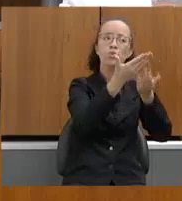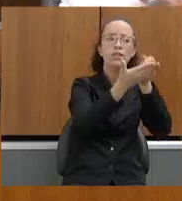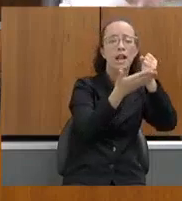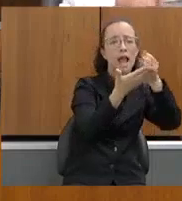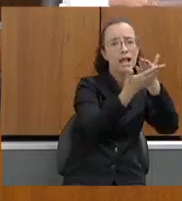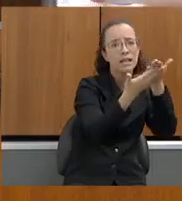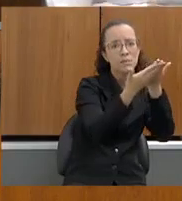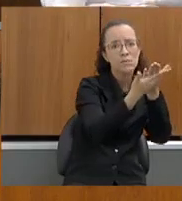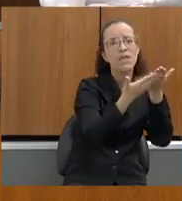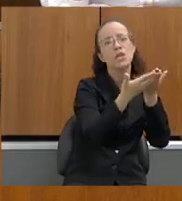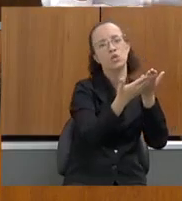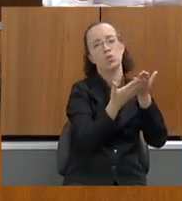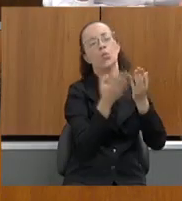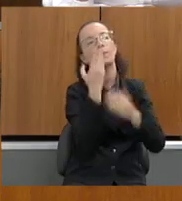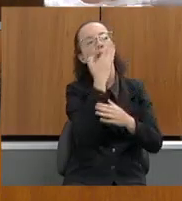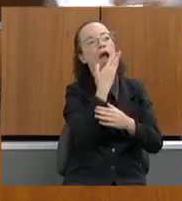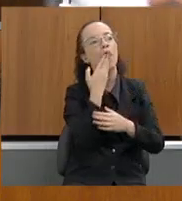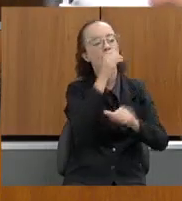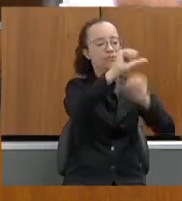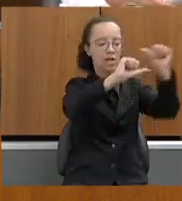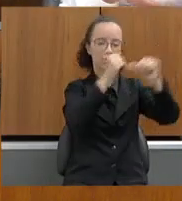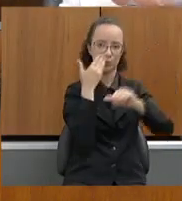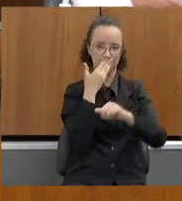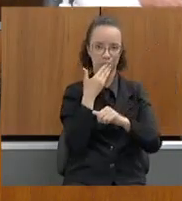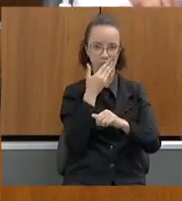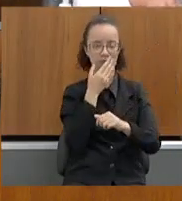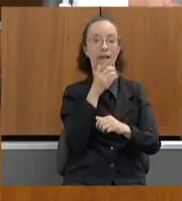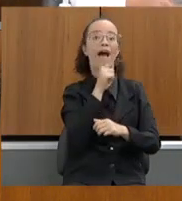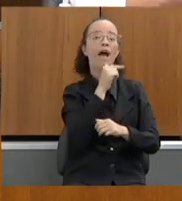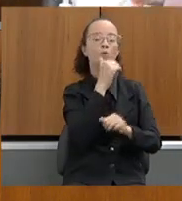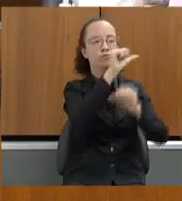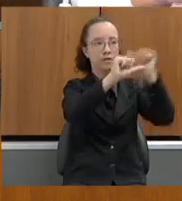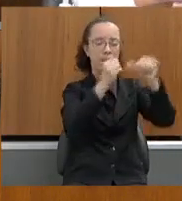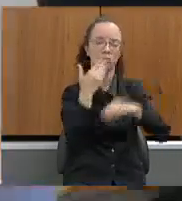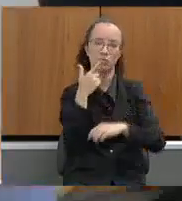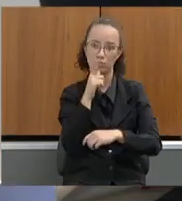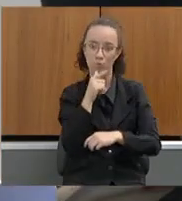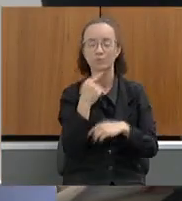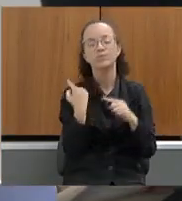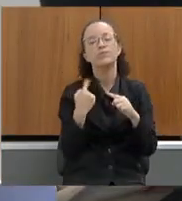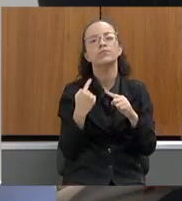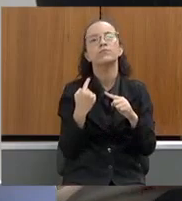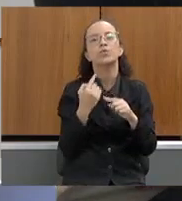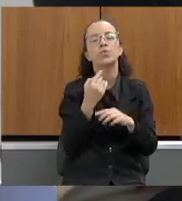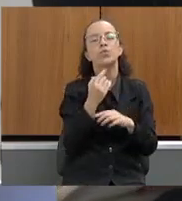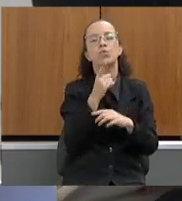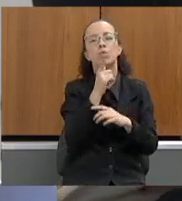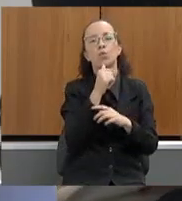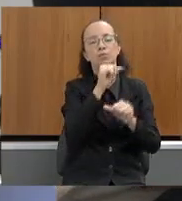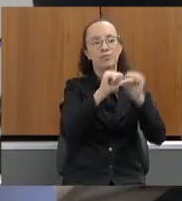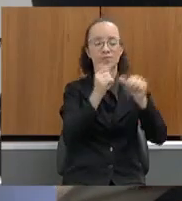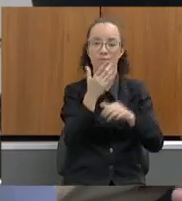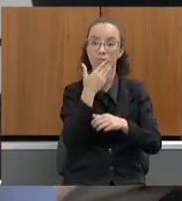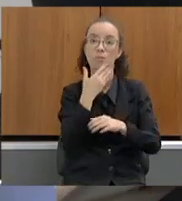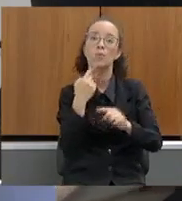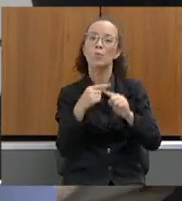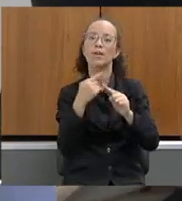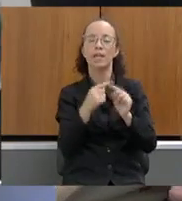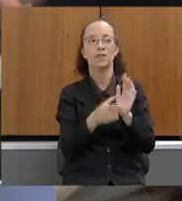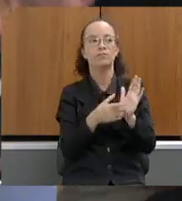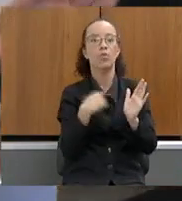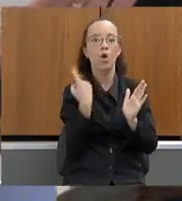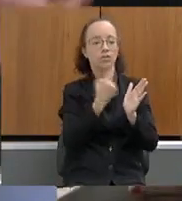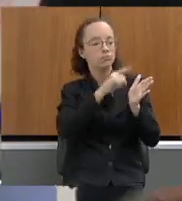para garantir a potabilidade. Isso foi muito interessante, deputada, porque isso nos deu uma condição de ter um grande diagnóstico, não